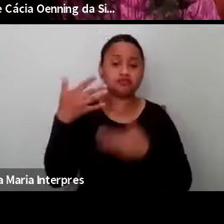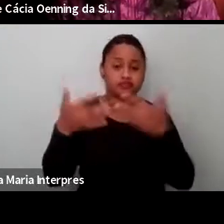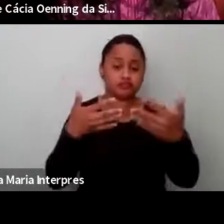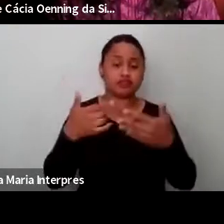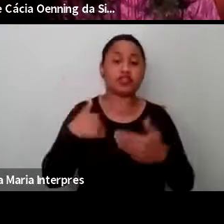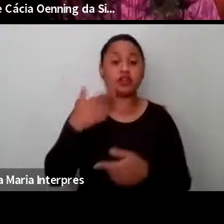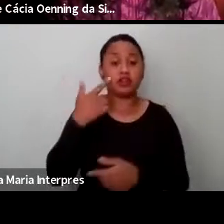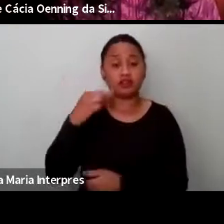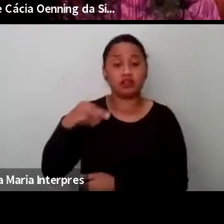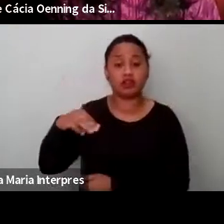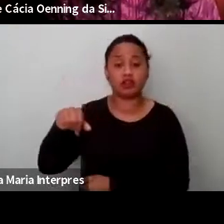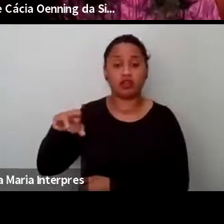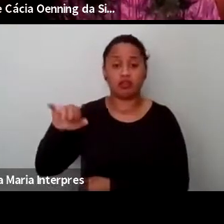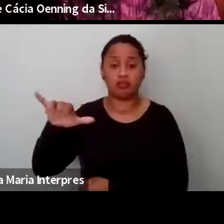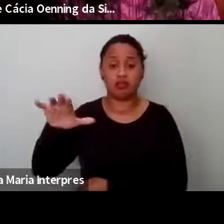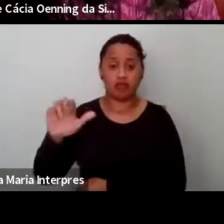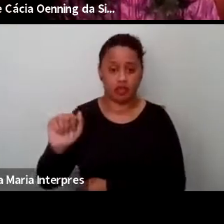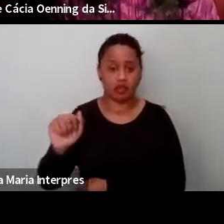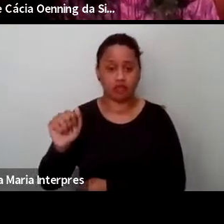debate sobre violência